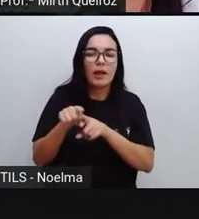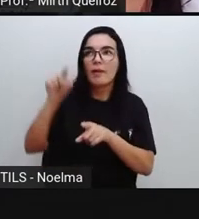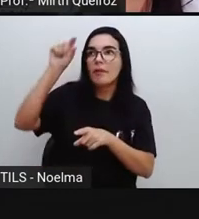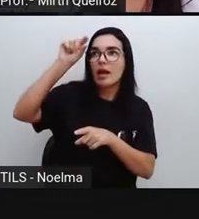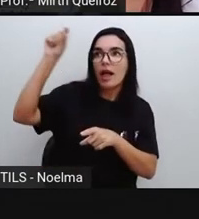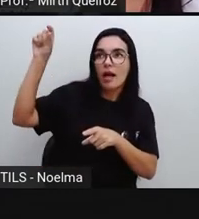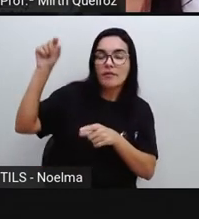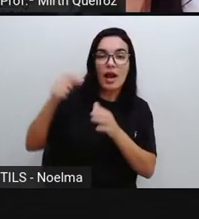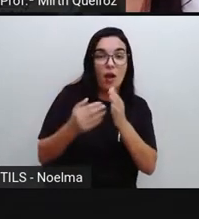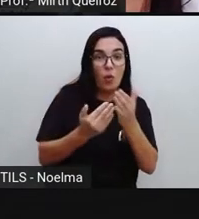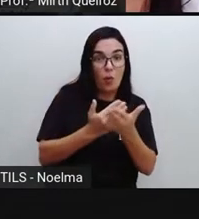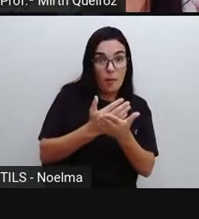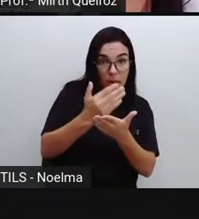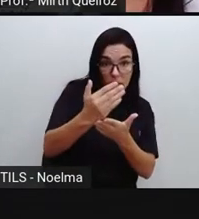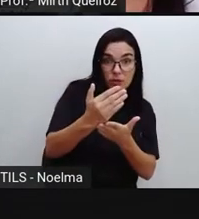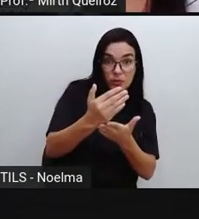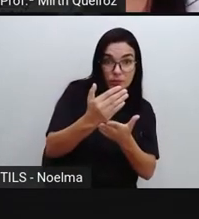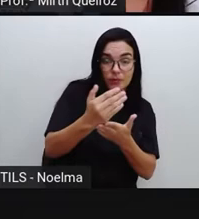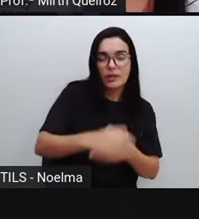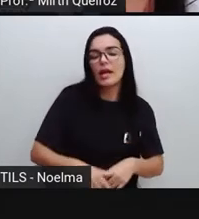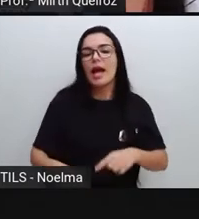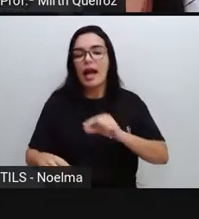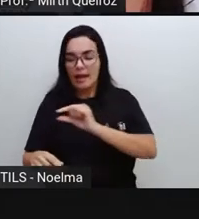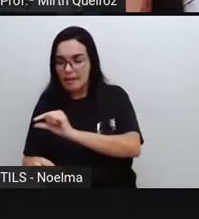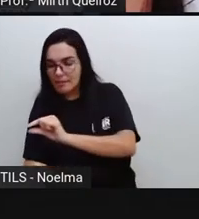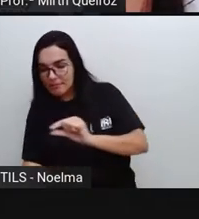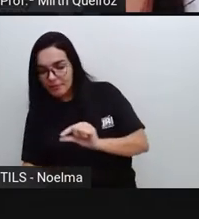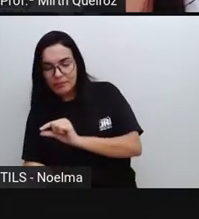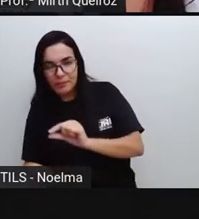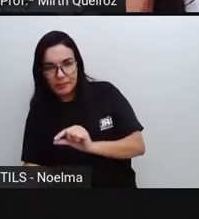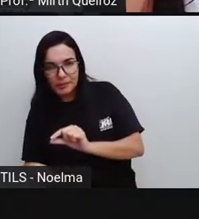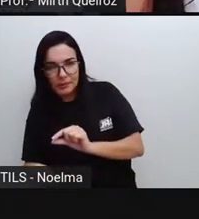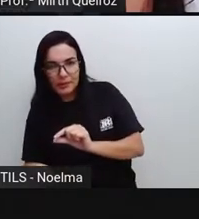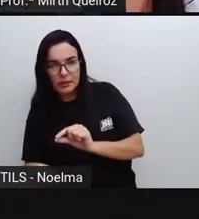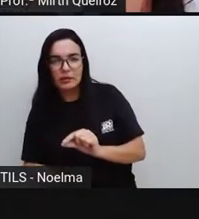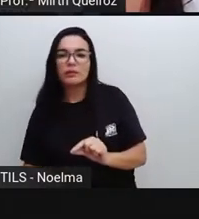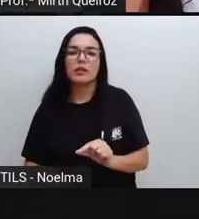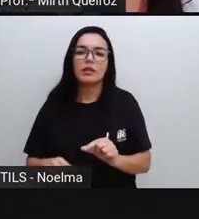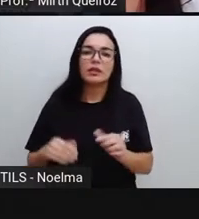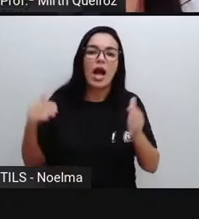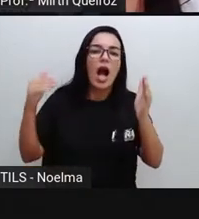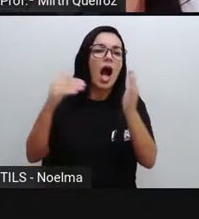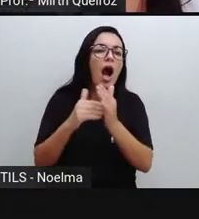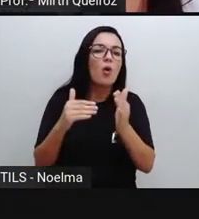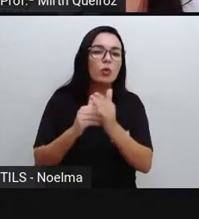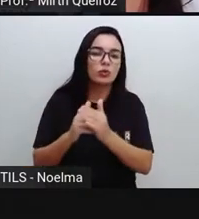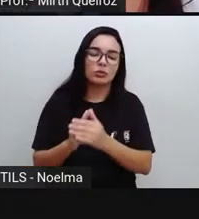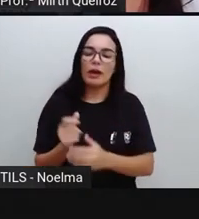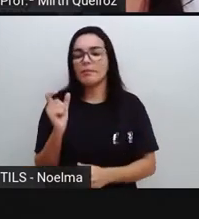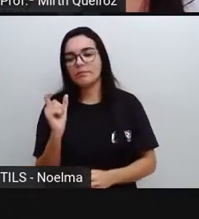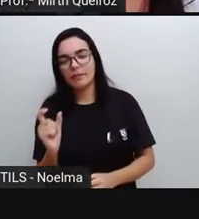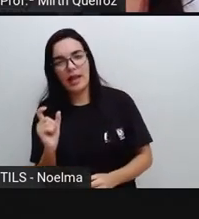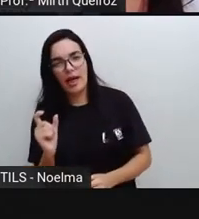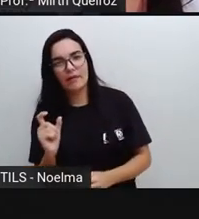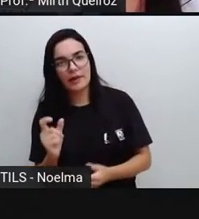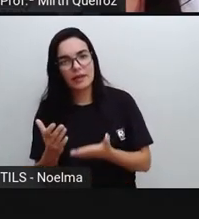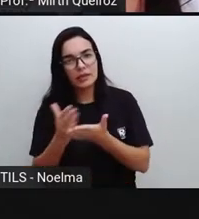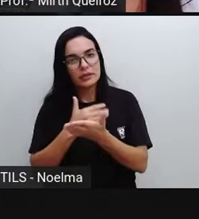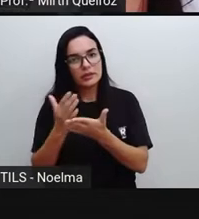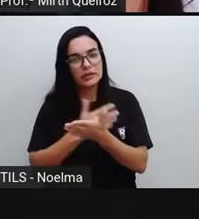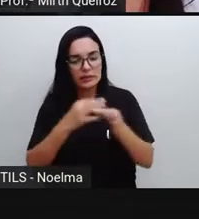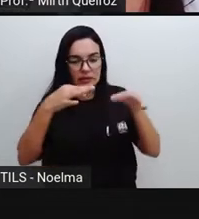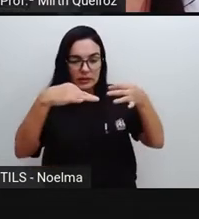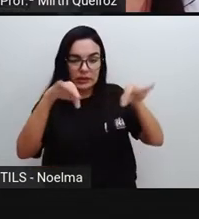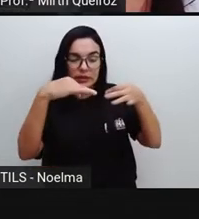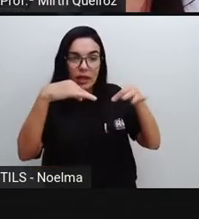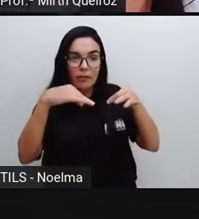palavra da esquerda é a palavra que começa a página. E a palavra que está do lado, né? Que a palavra geralmente